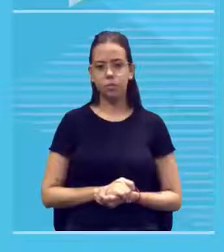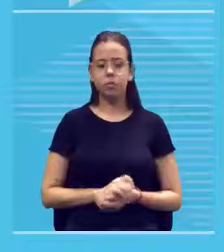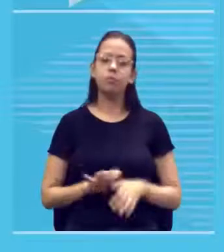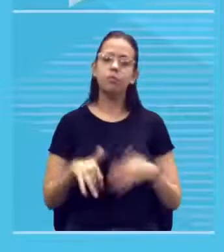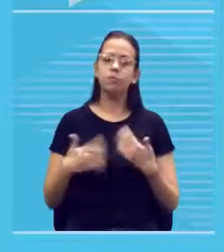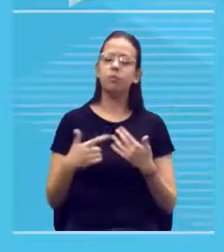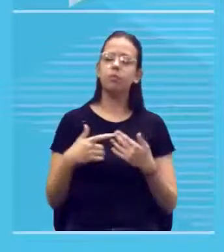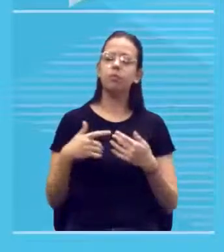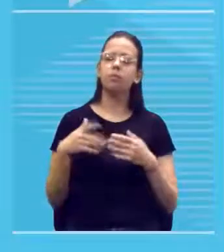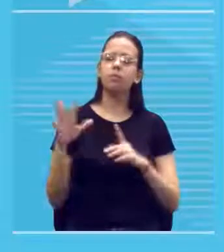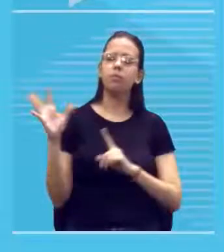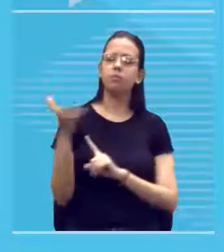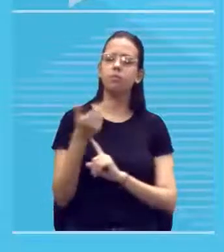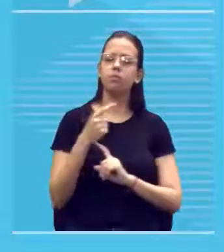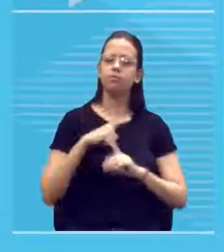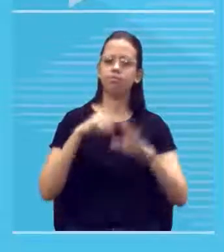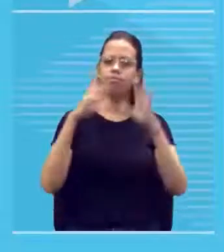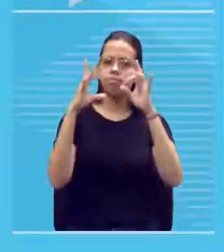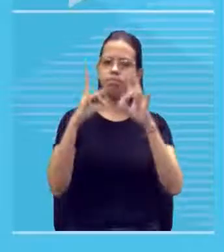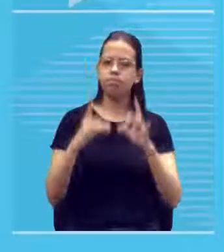específica em termos de experiência